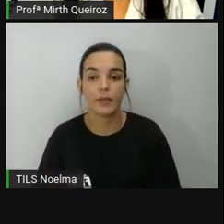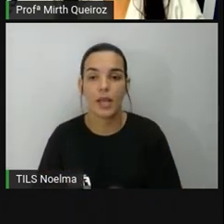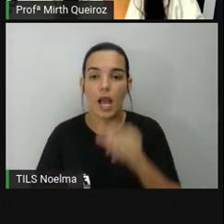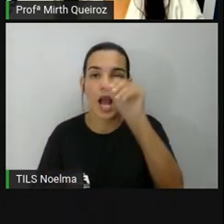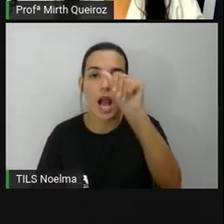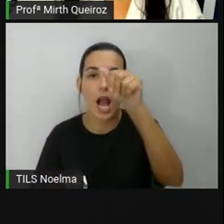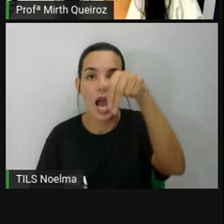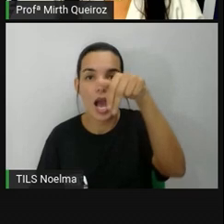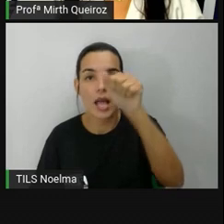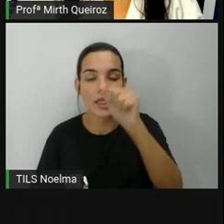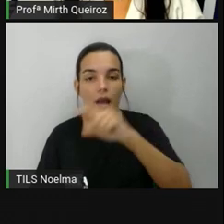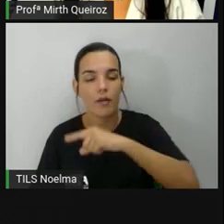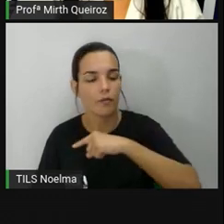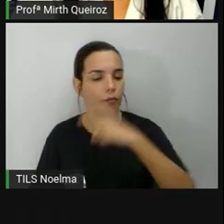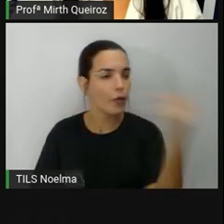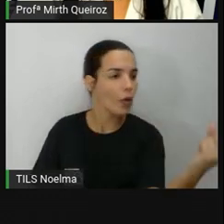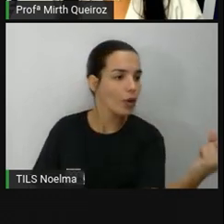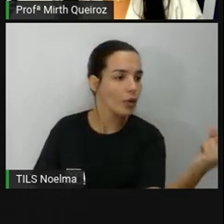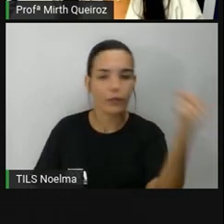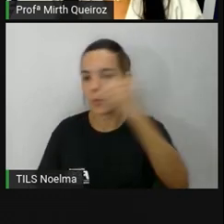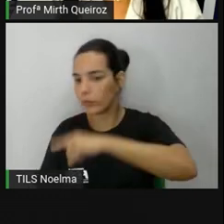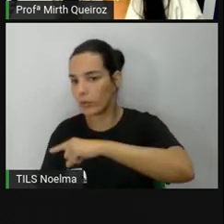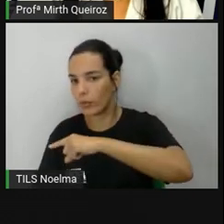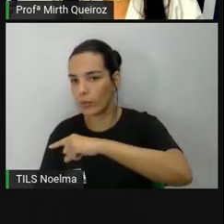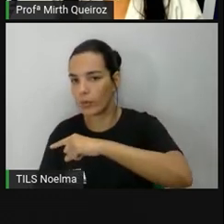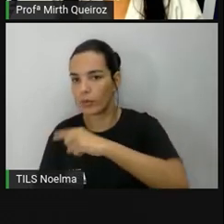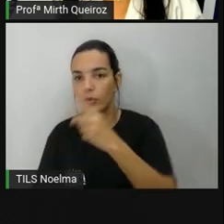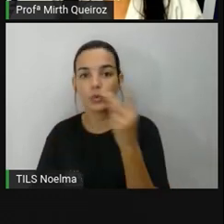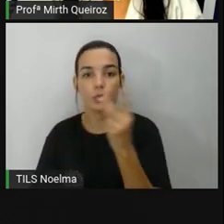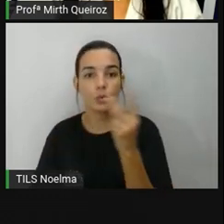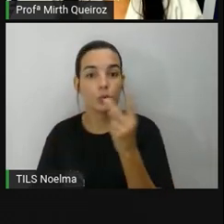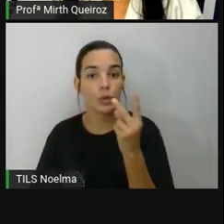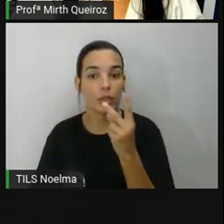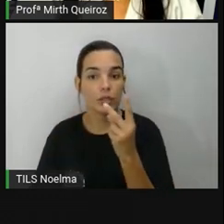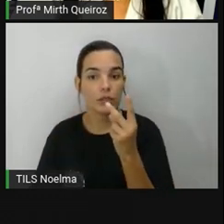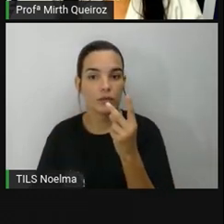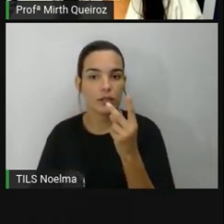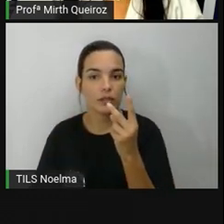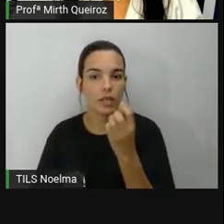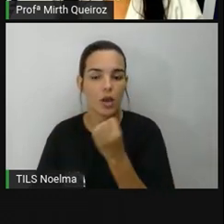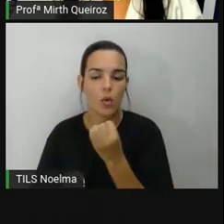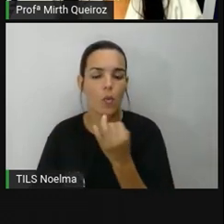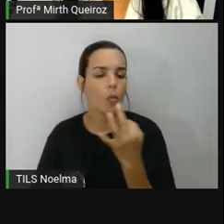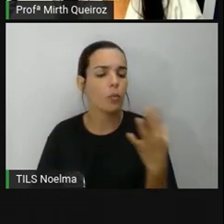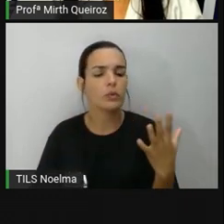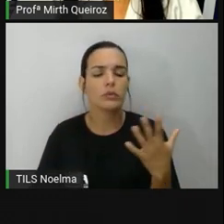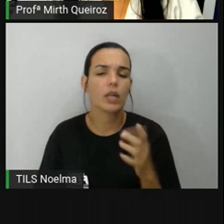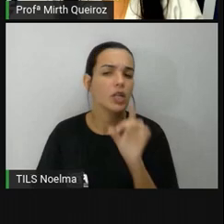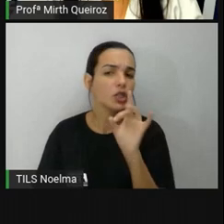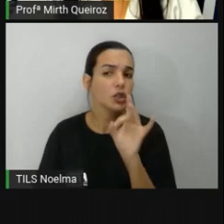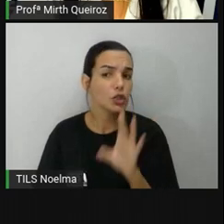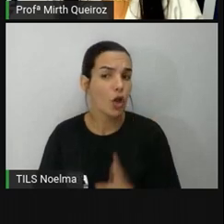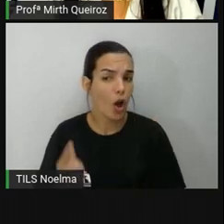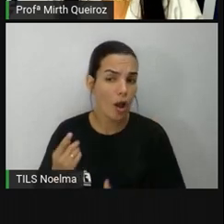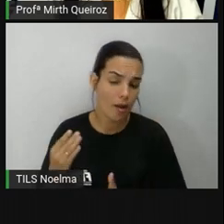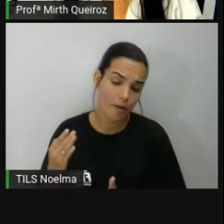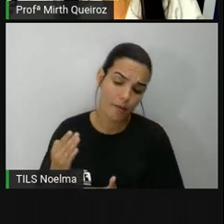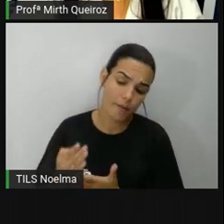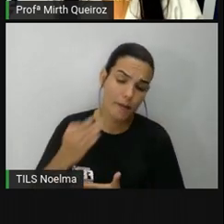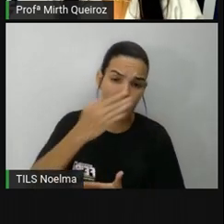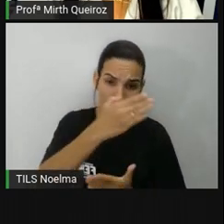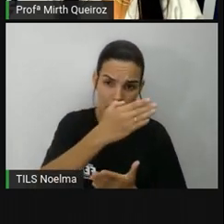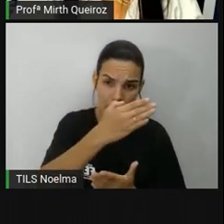Quantos metros ela andou? Então, só para ir para a casa de Clara, seria 713.